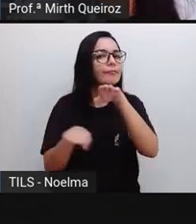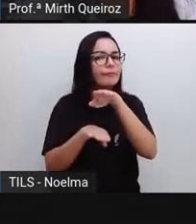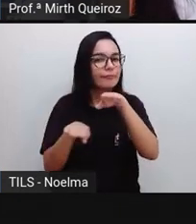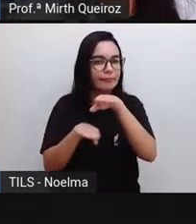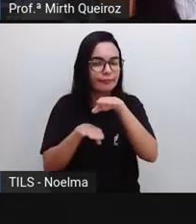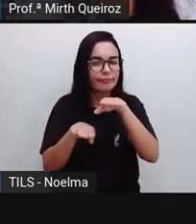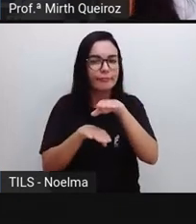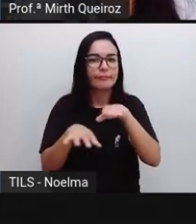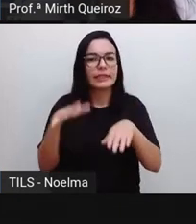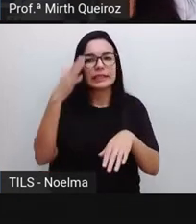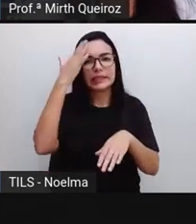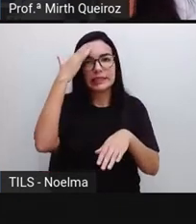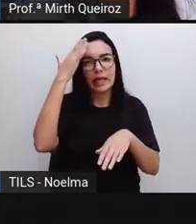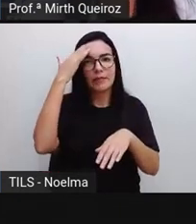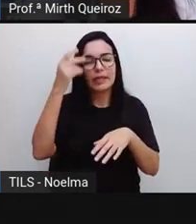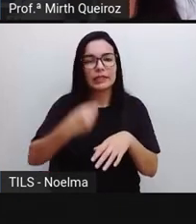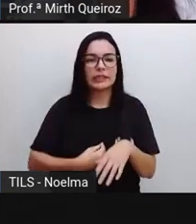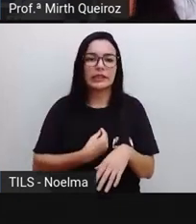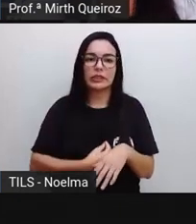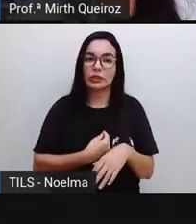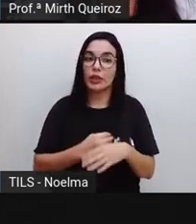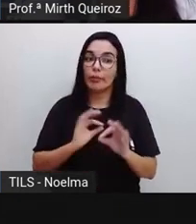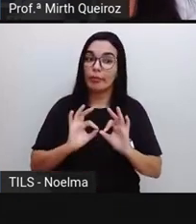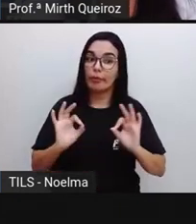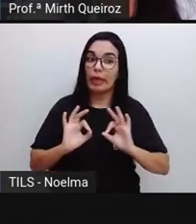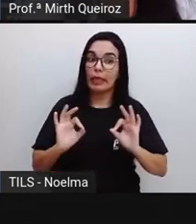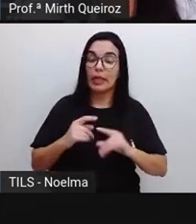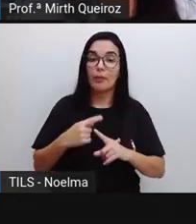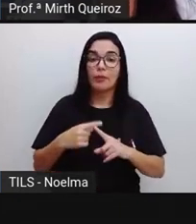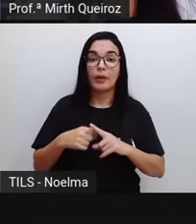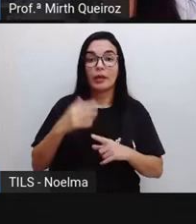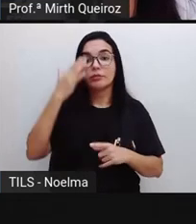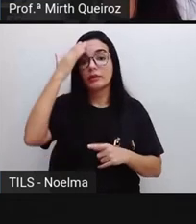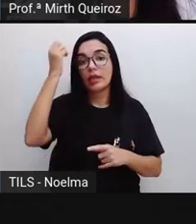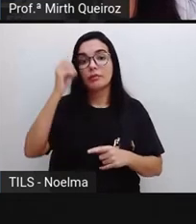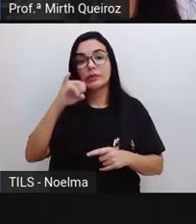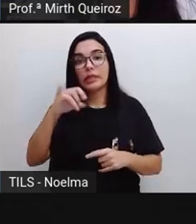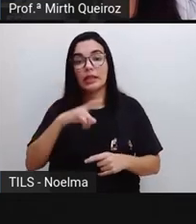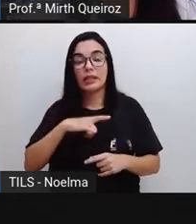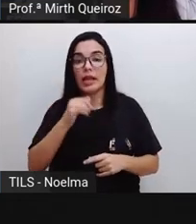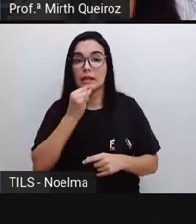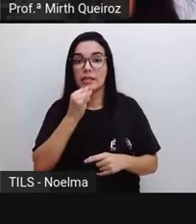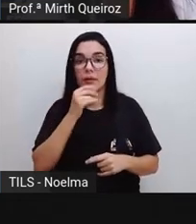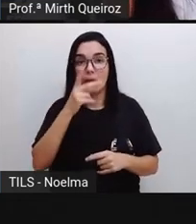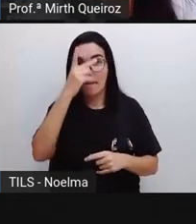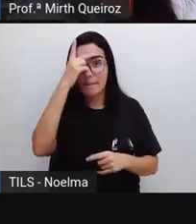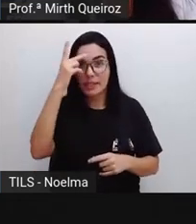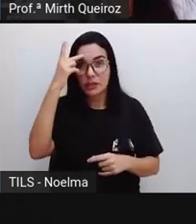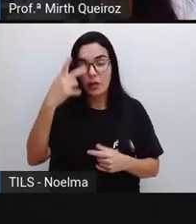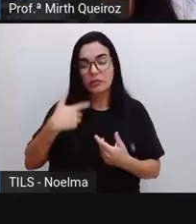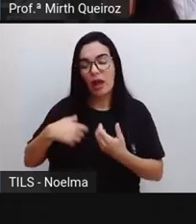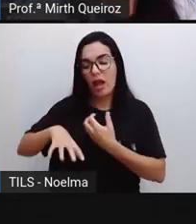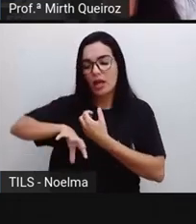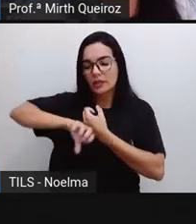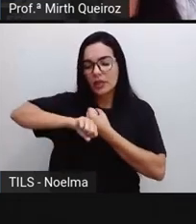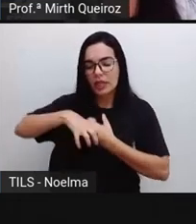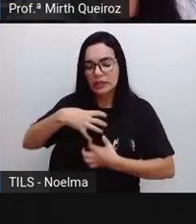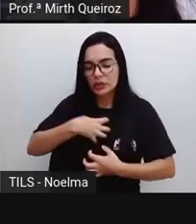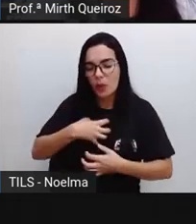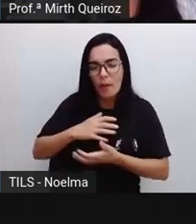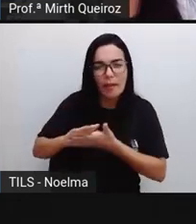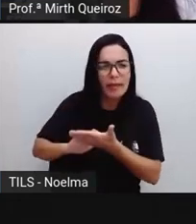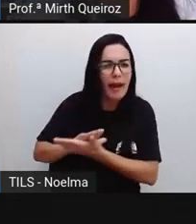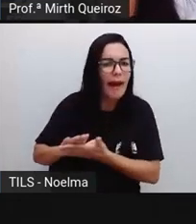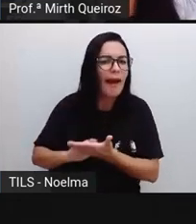de casos existentes, né? Uma vez que nós temos pessoas, por exemplo, que são assintomáticas, outras